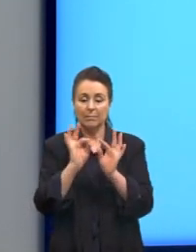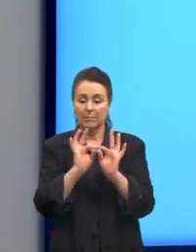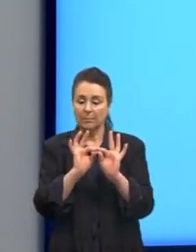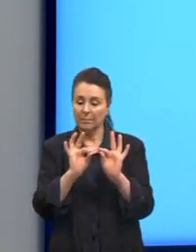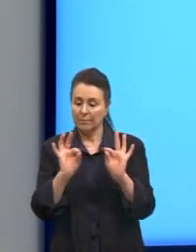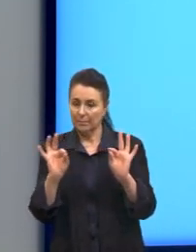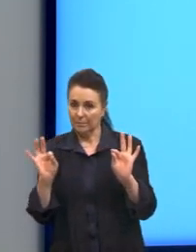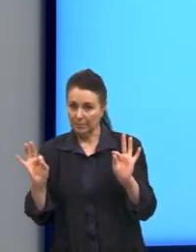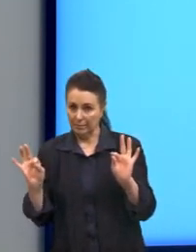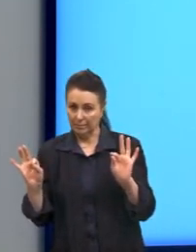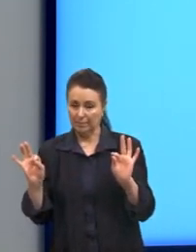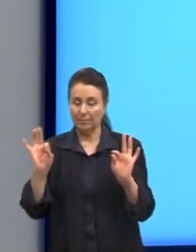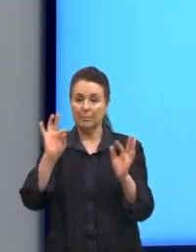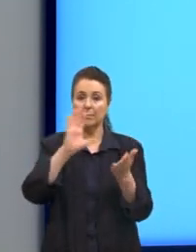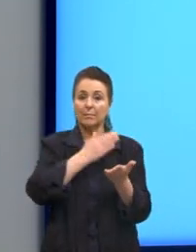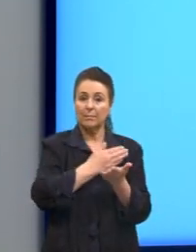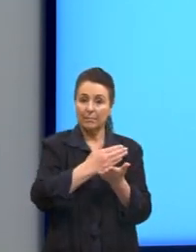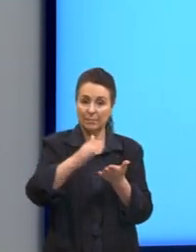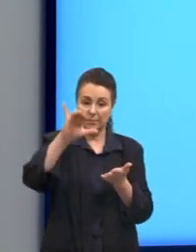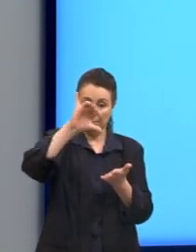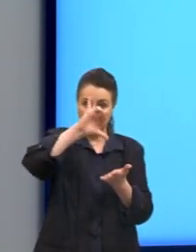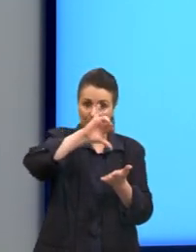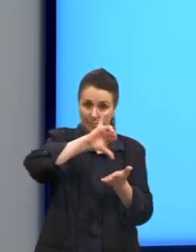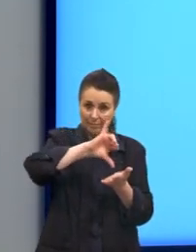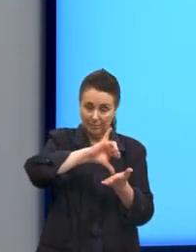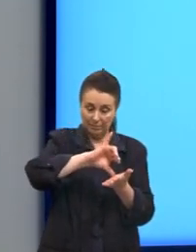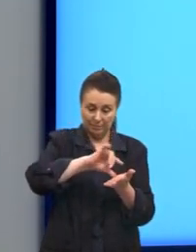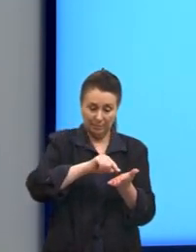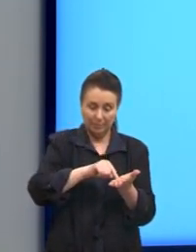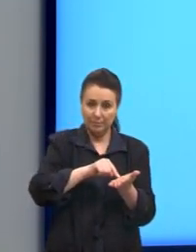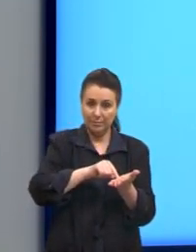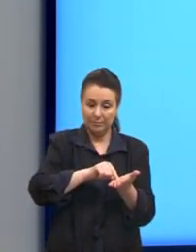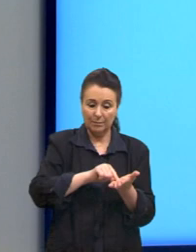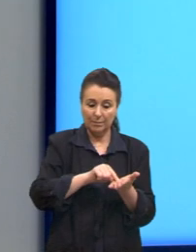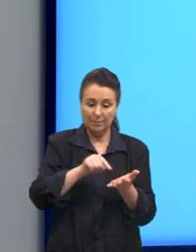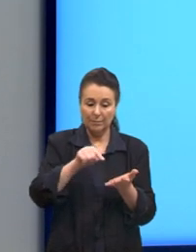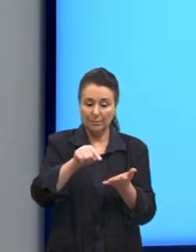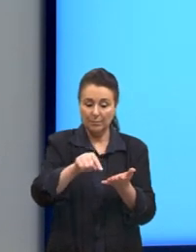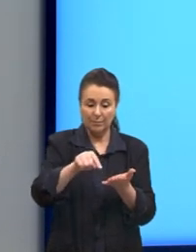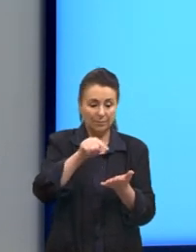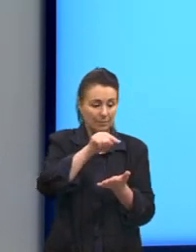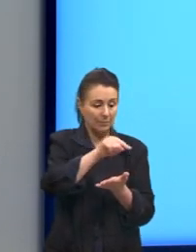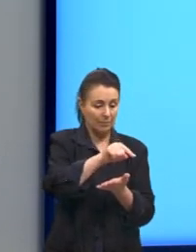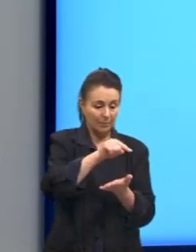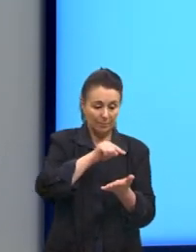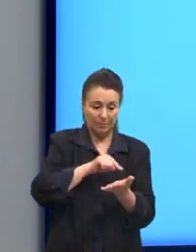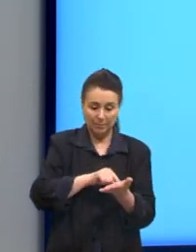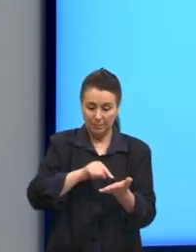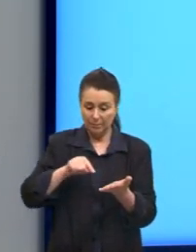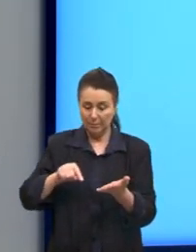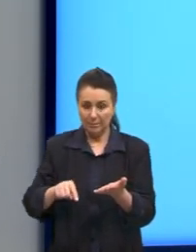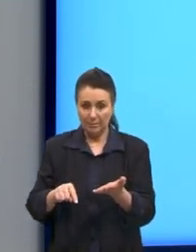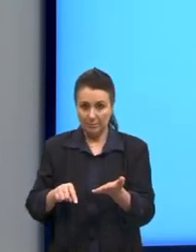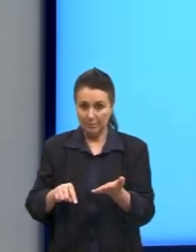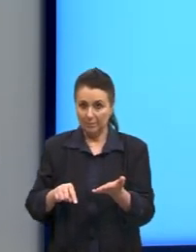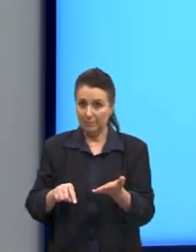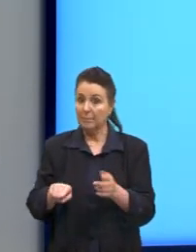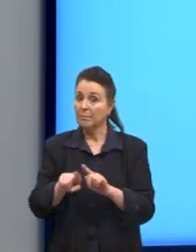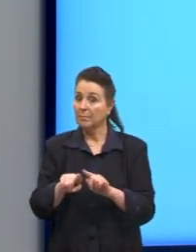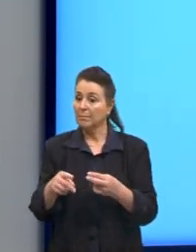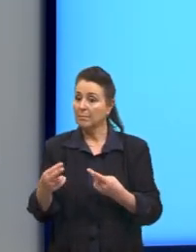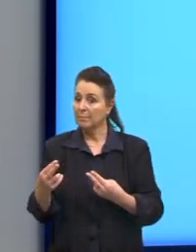que vai do centro da circunferência até o ponto que é o ponto comum entre a reta e a circunferência.